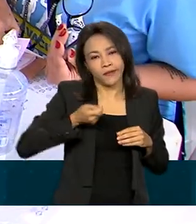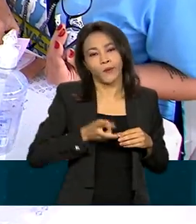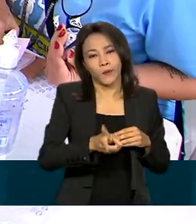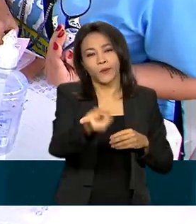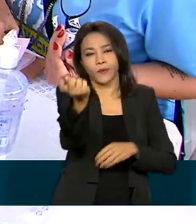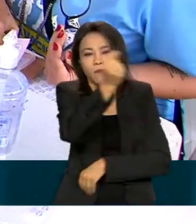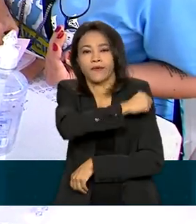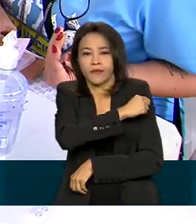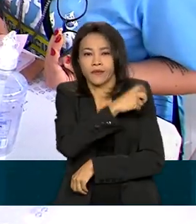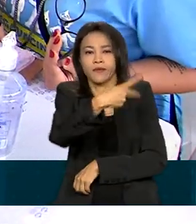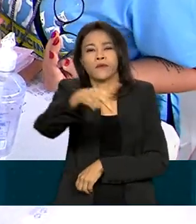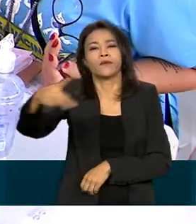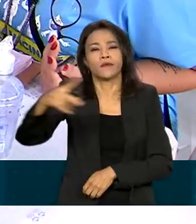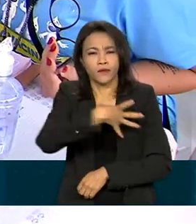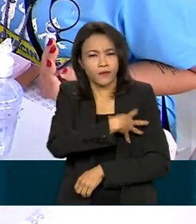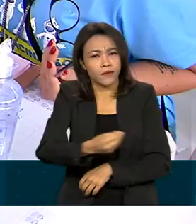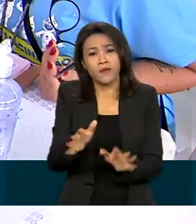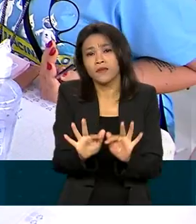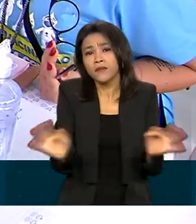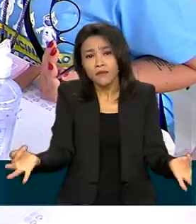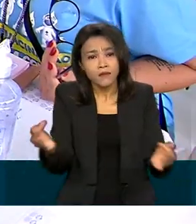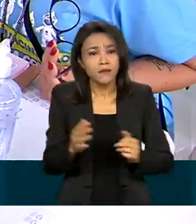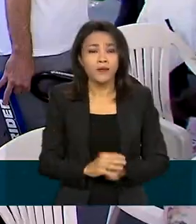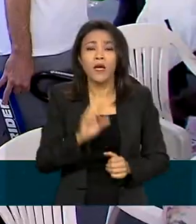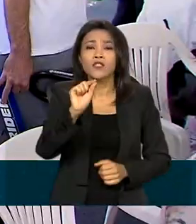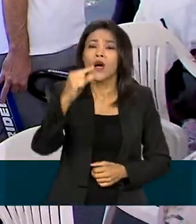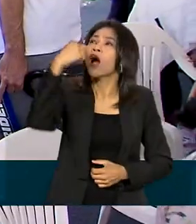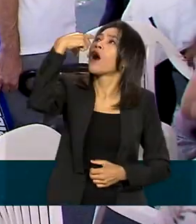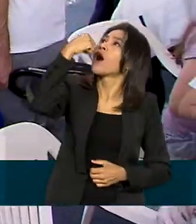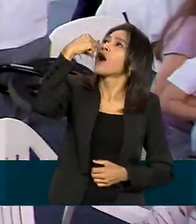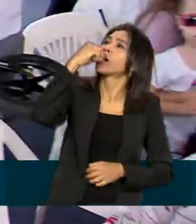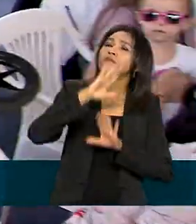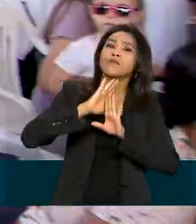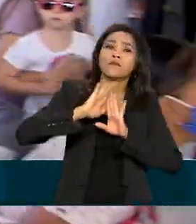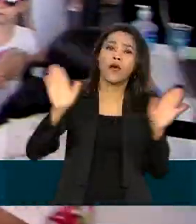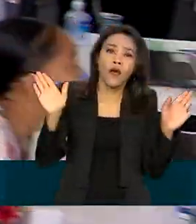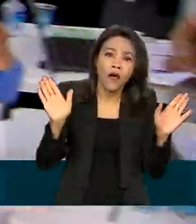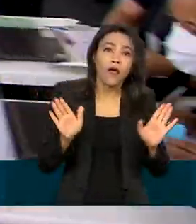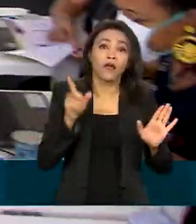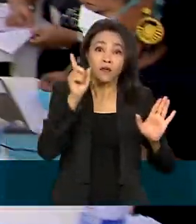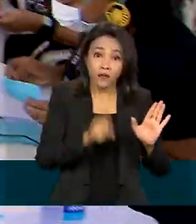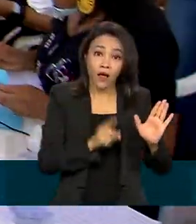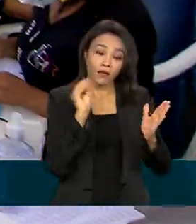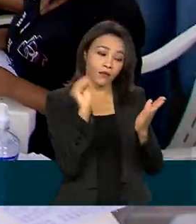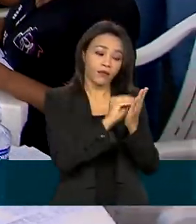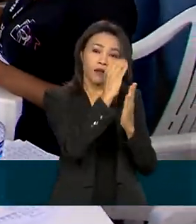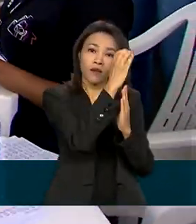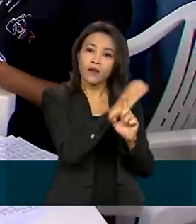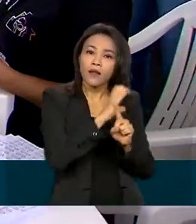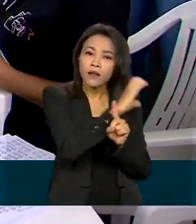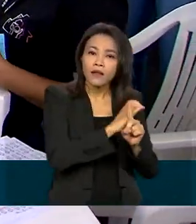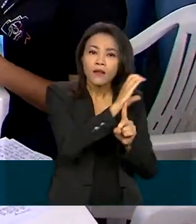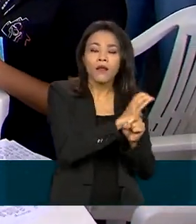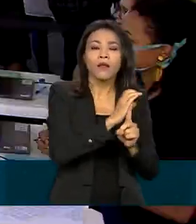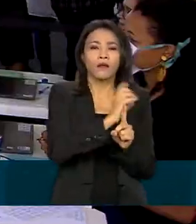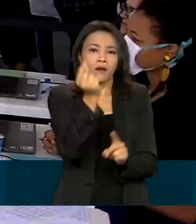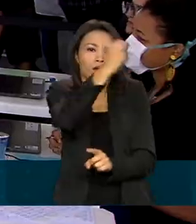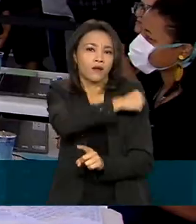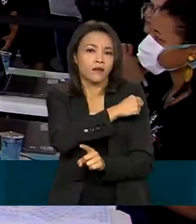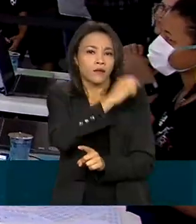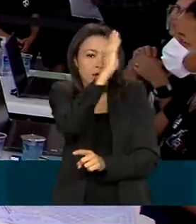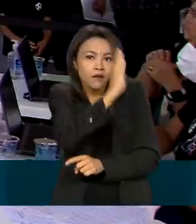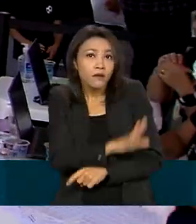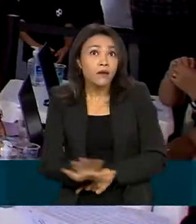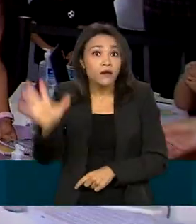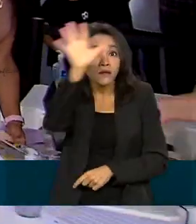filhos. E é tão simples, né, Renata? A vacina é uma gotinha e faz parte do calendário nacional de vacinação distribuída em